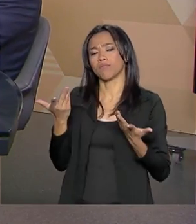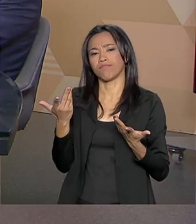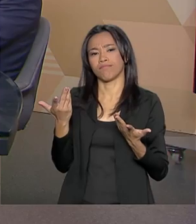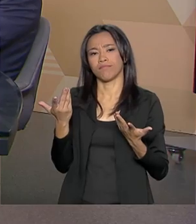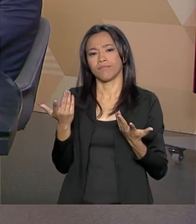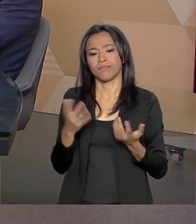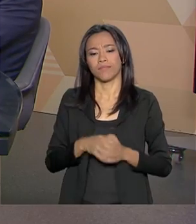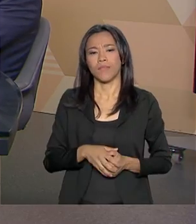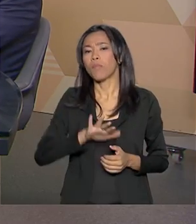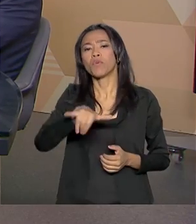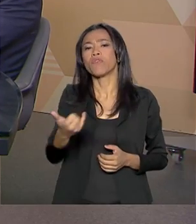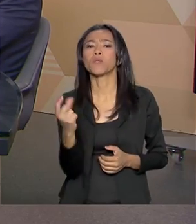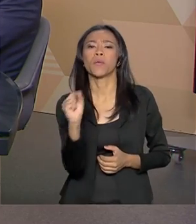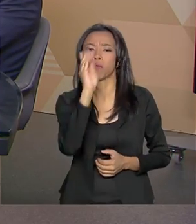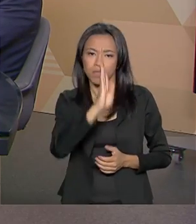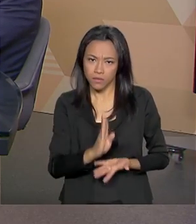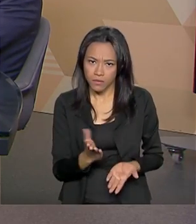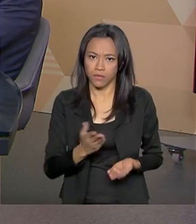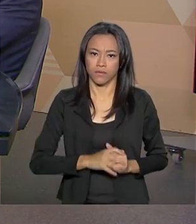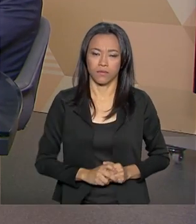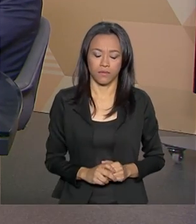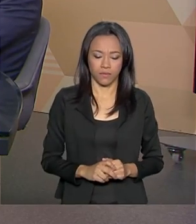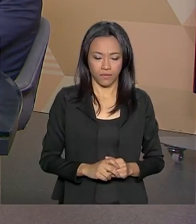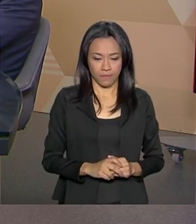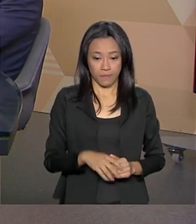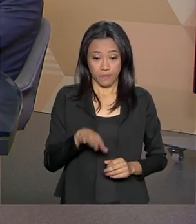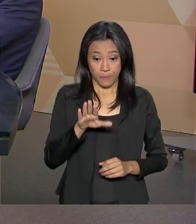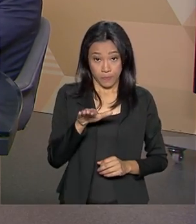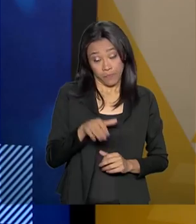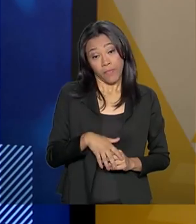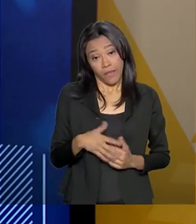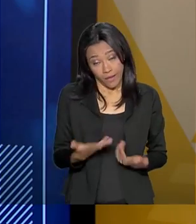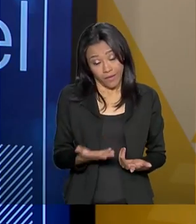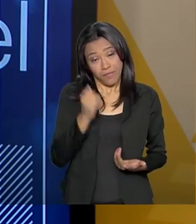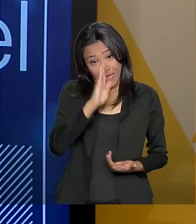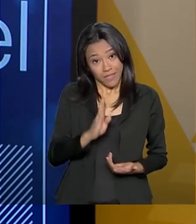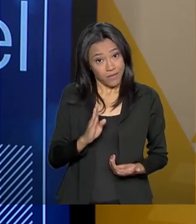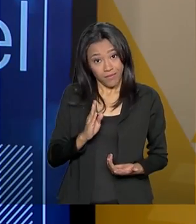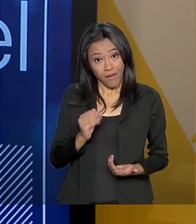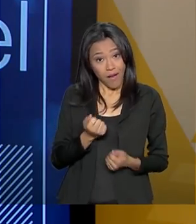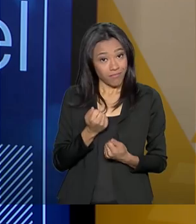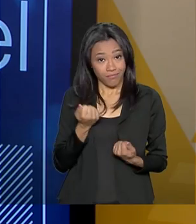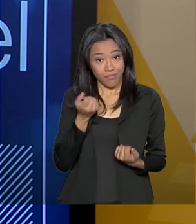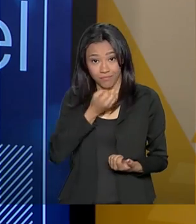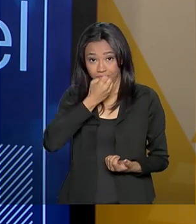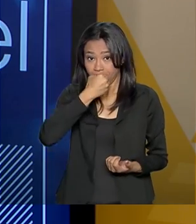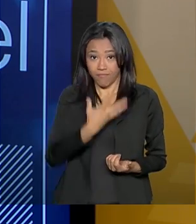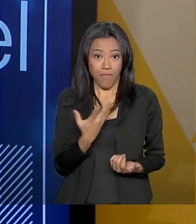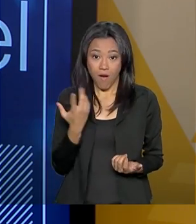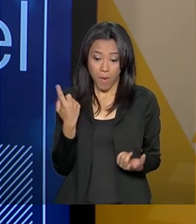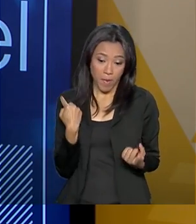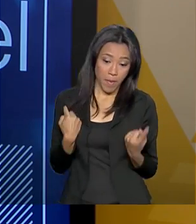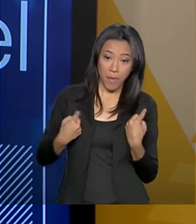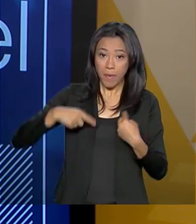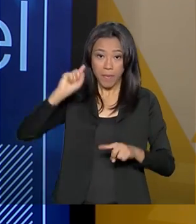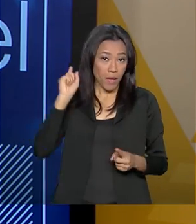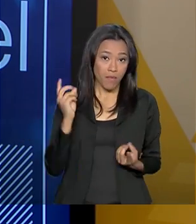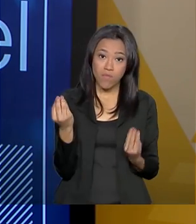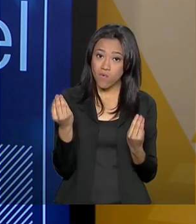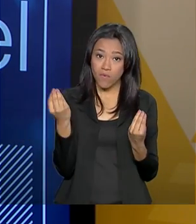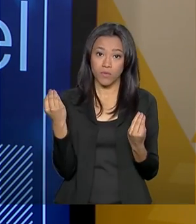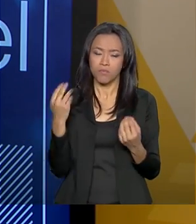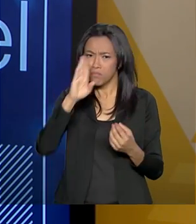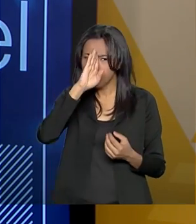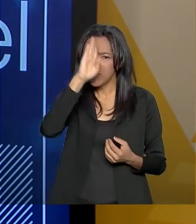Olha, o Brasil, na verdade, ganha muito, principalmente em relação aos países